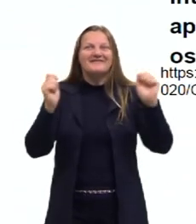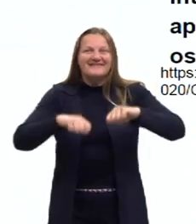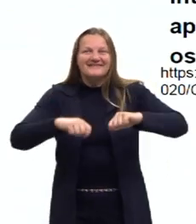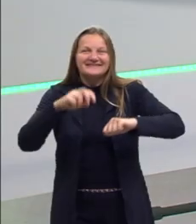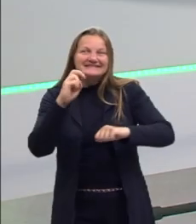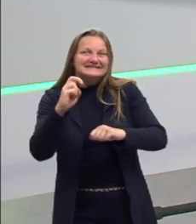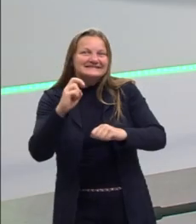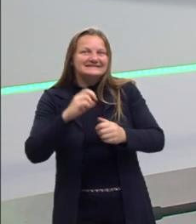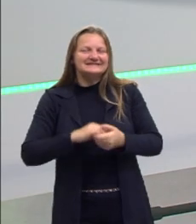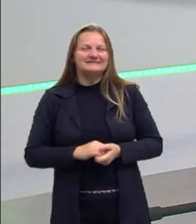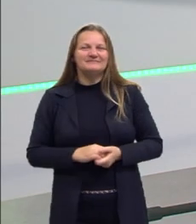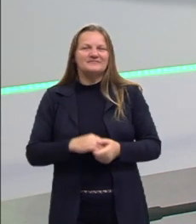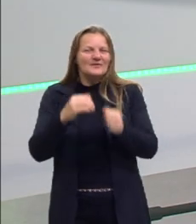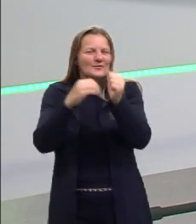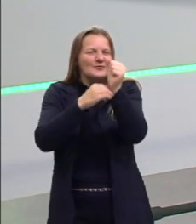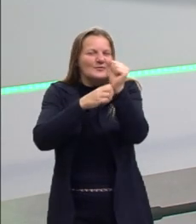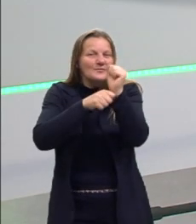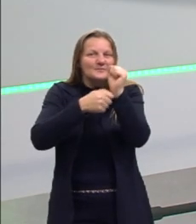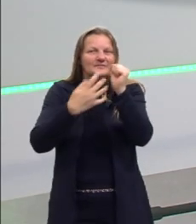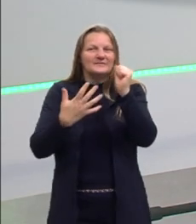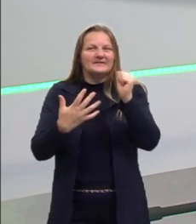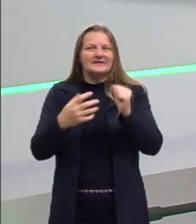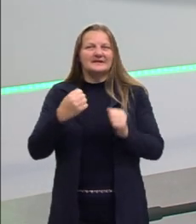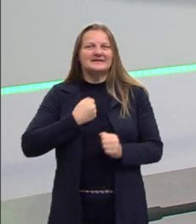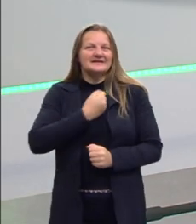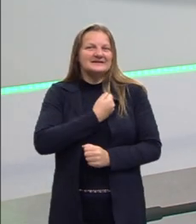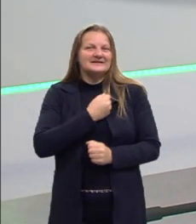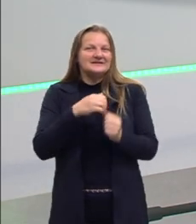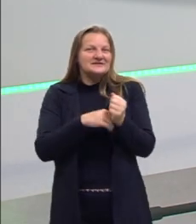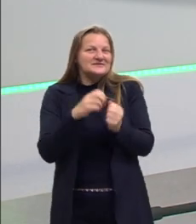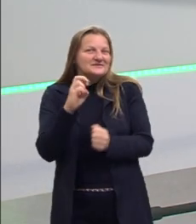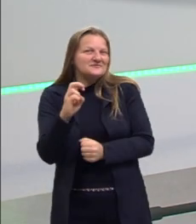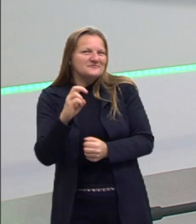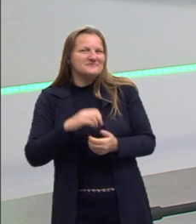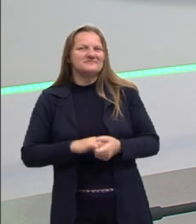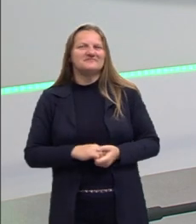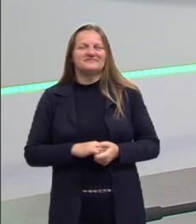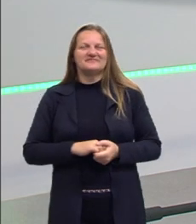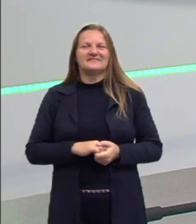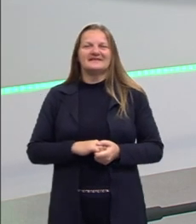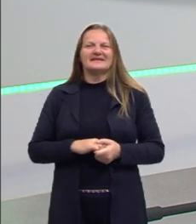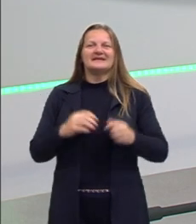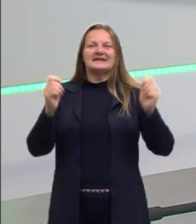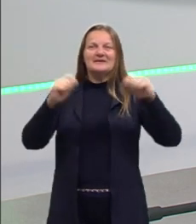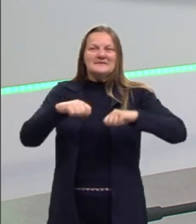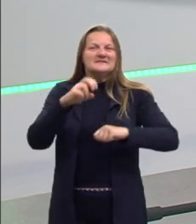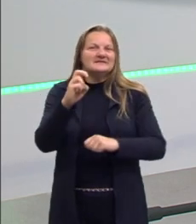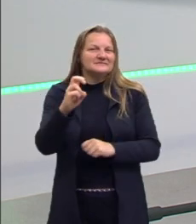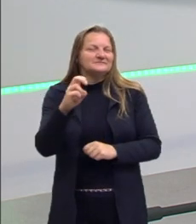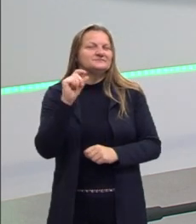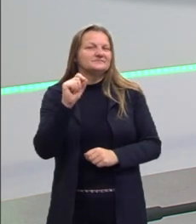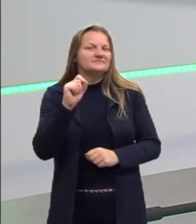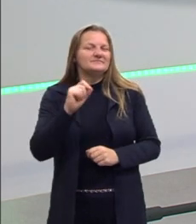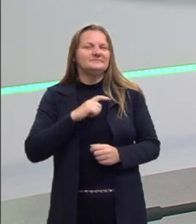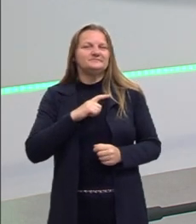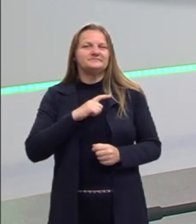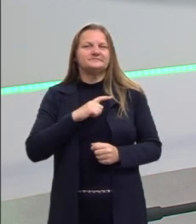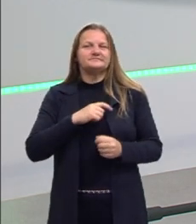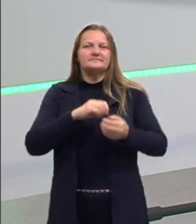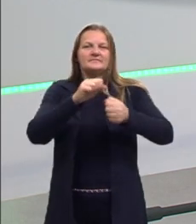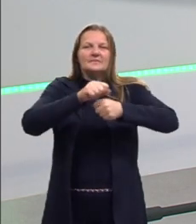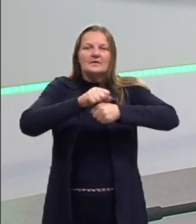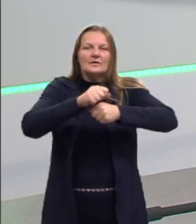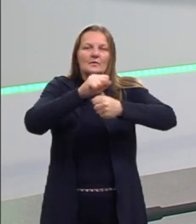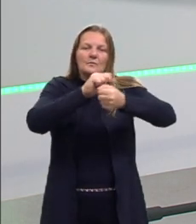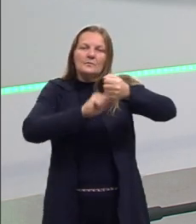e o segredo da competência 5? Lá na competência 5, segundo a matriz